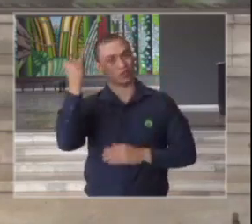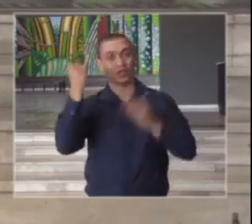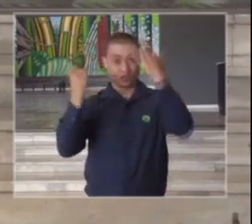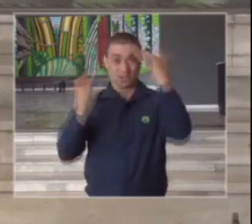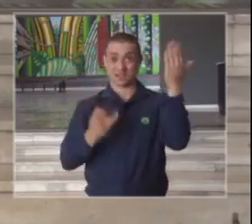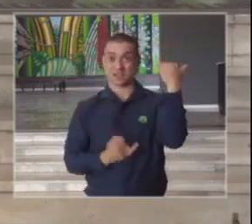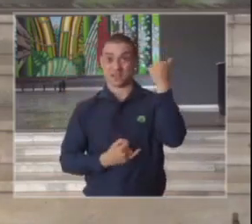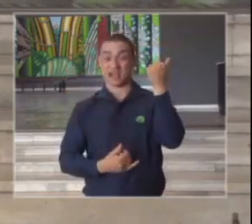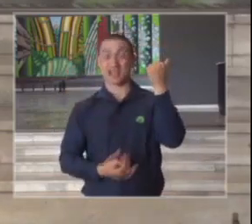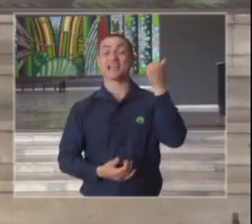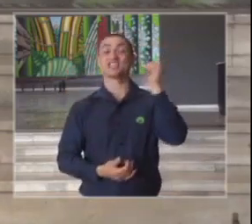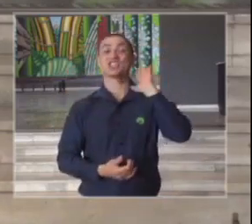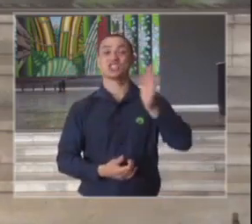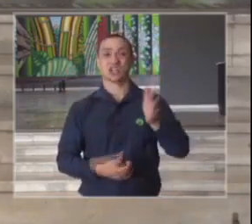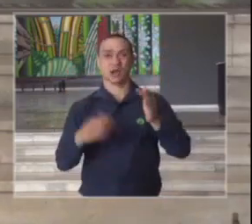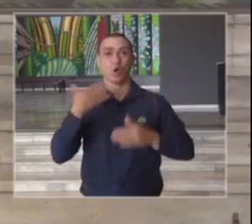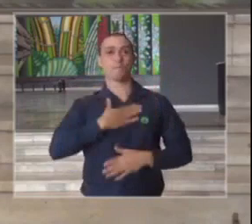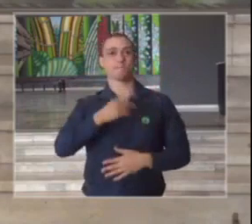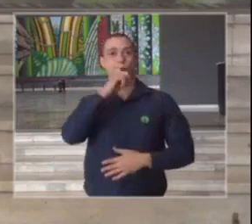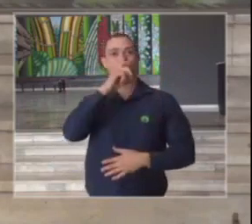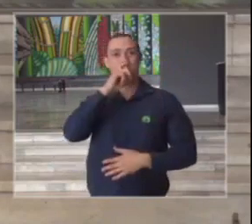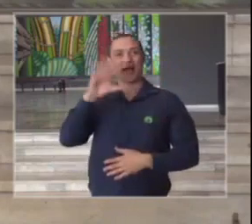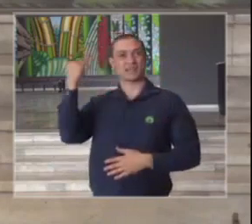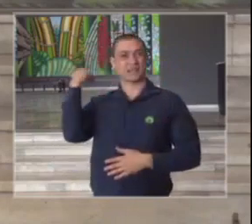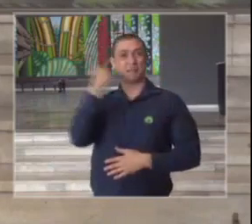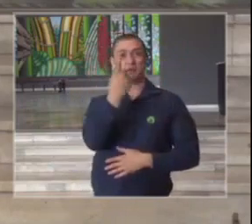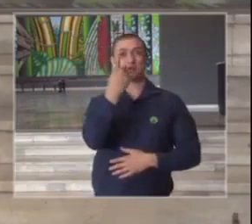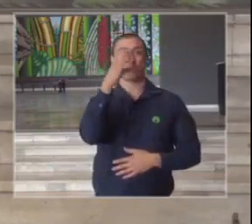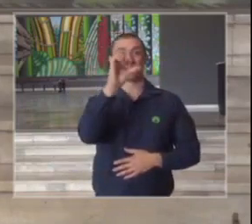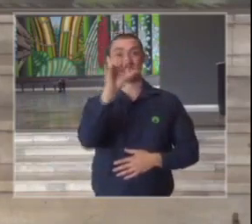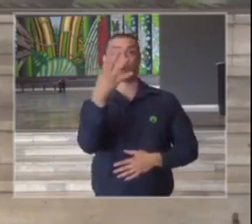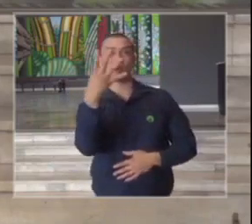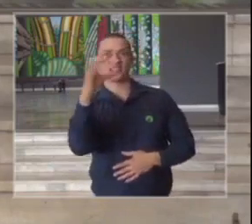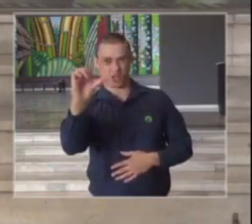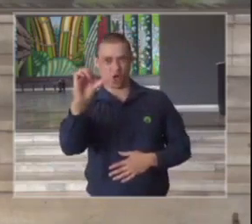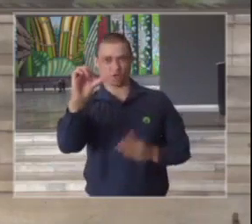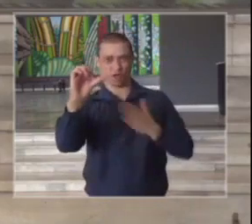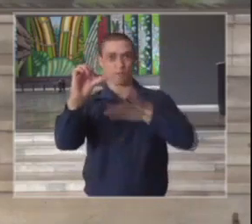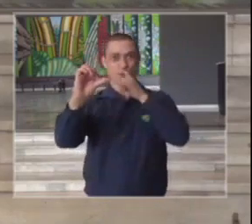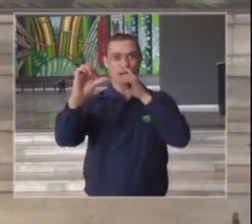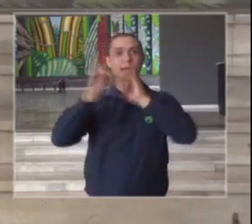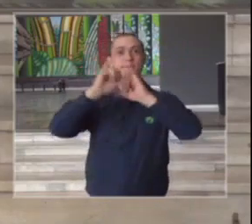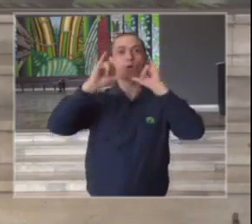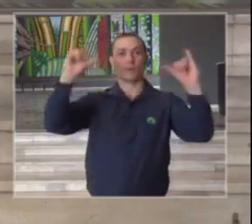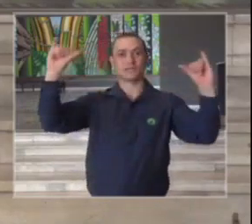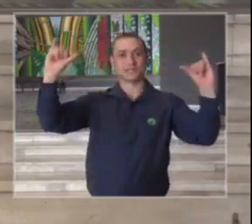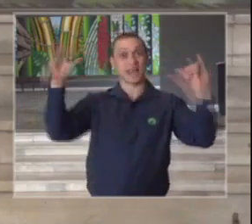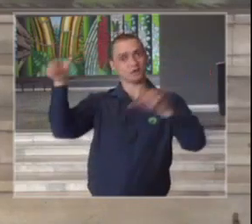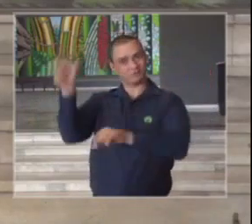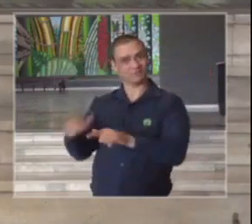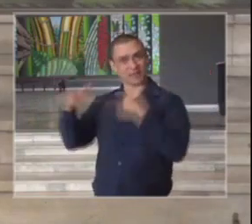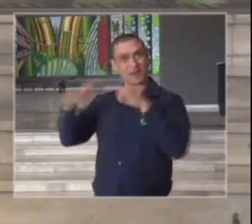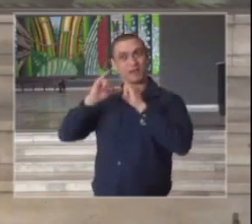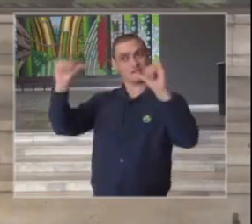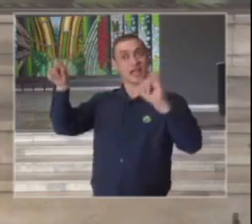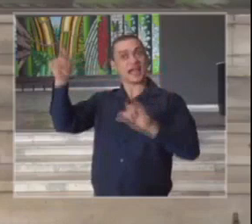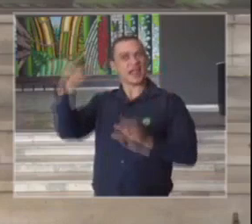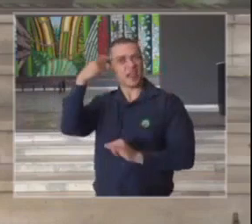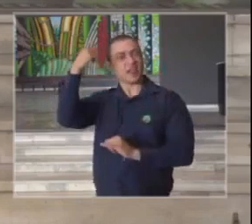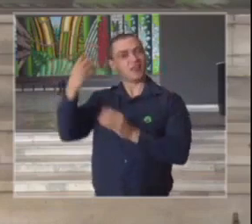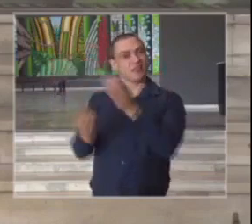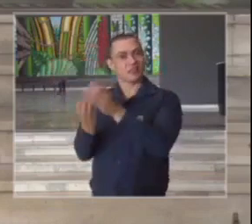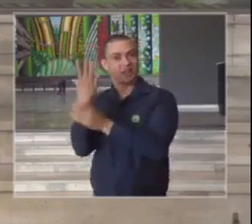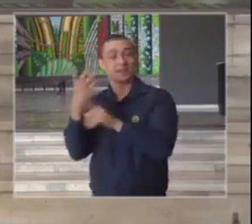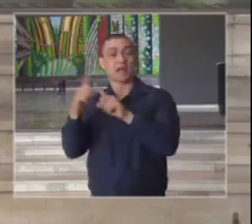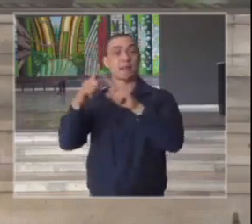institucionalizada pelo meu pai em 1949 como publicitário que era e patrocinada